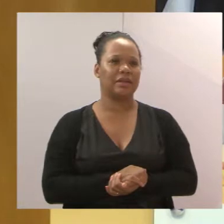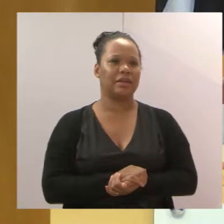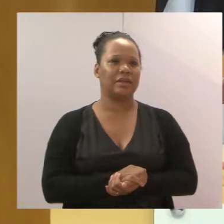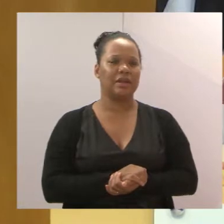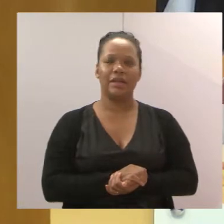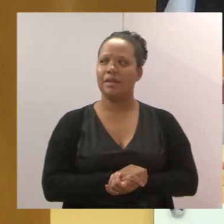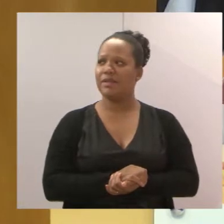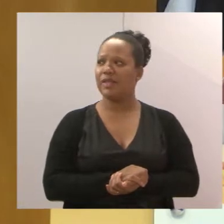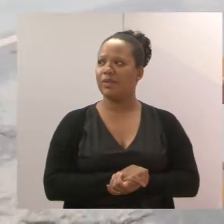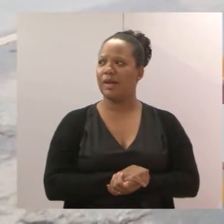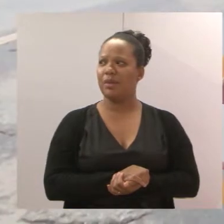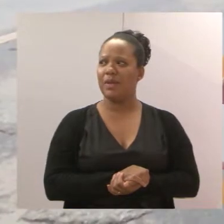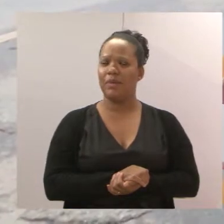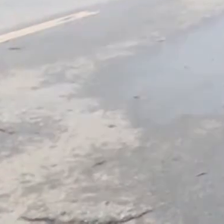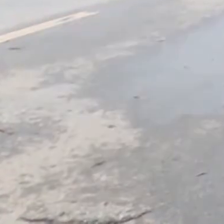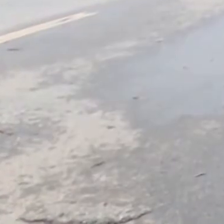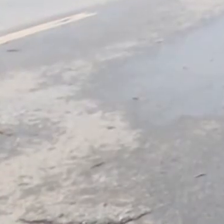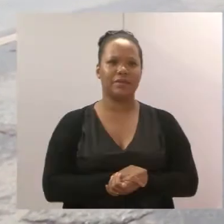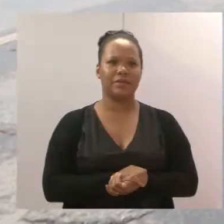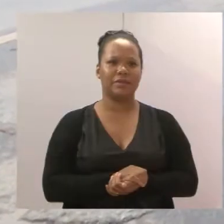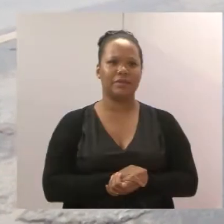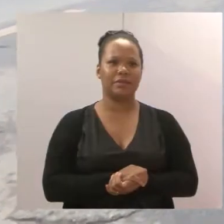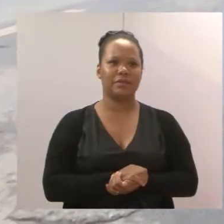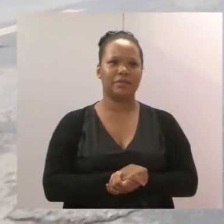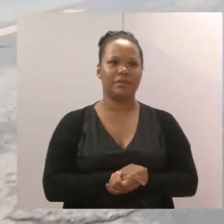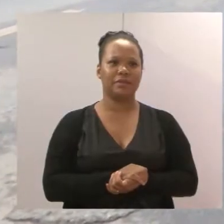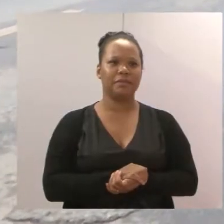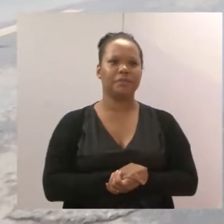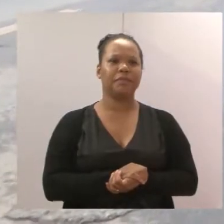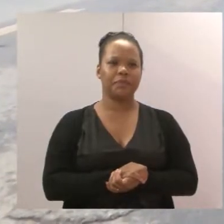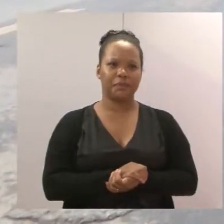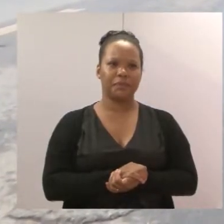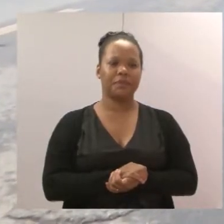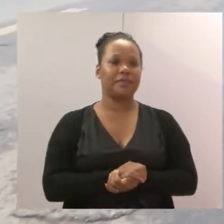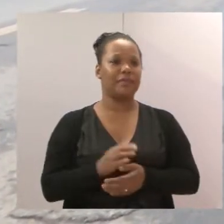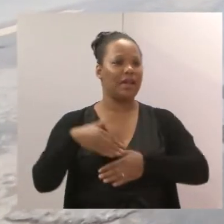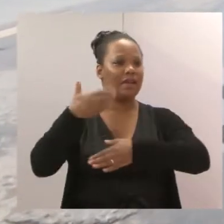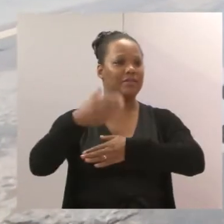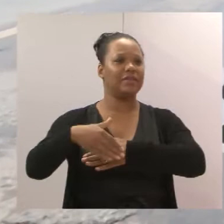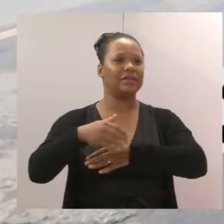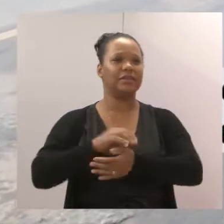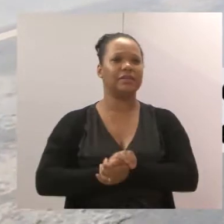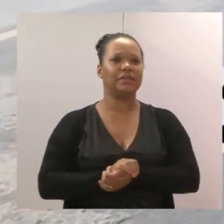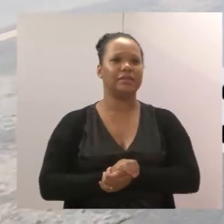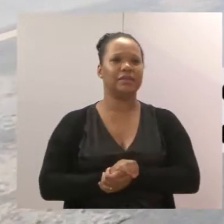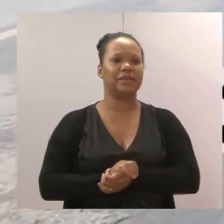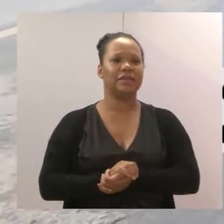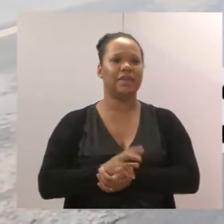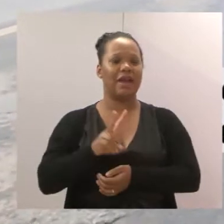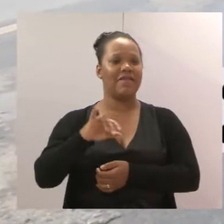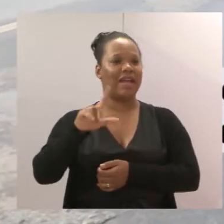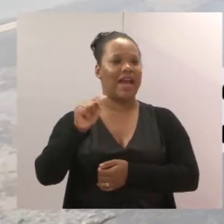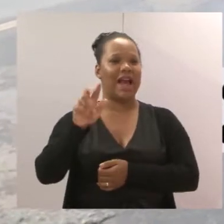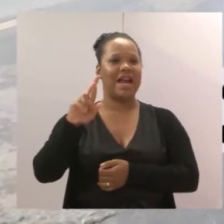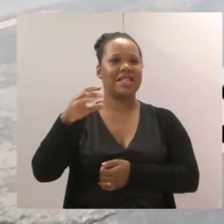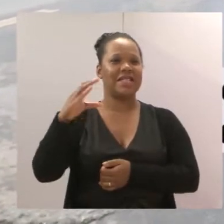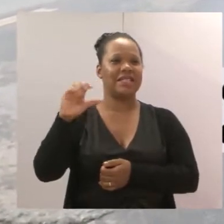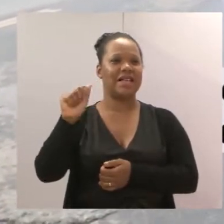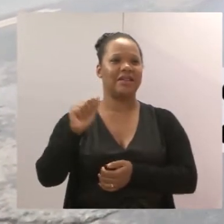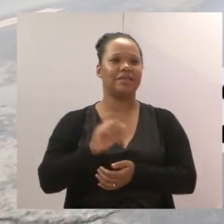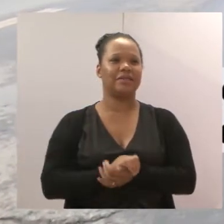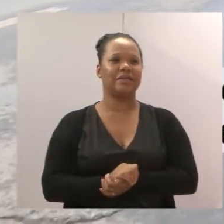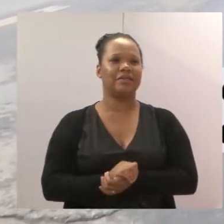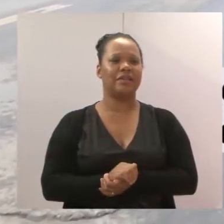por favor. Nós estamos aqui em frente à casa de passagem aqui na Vila Garcia, distrito São